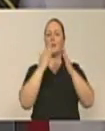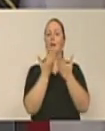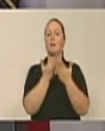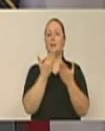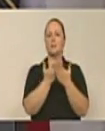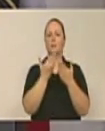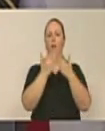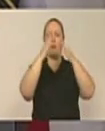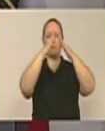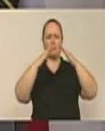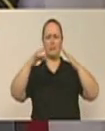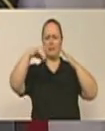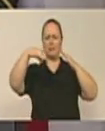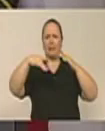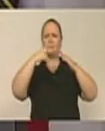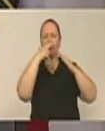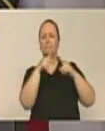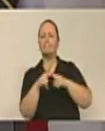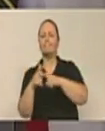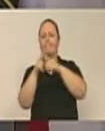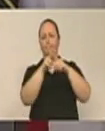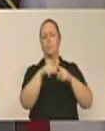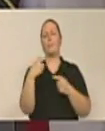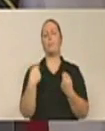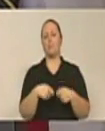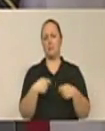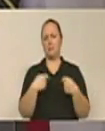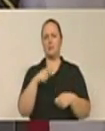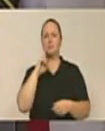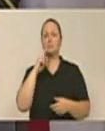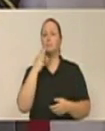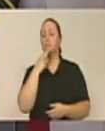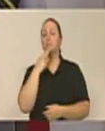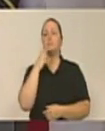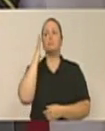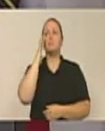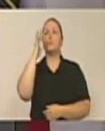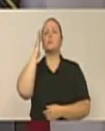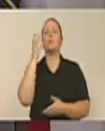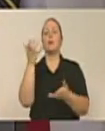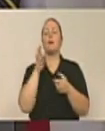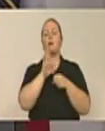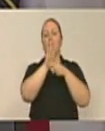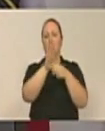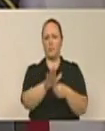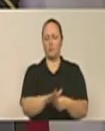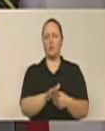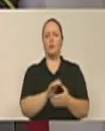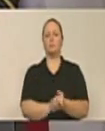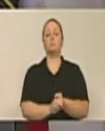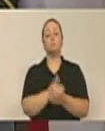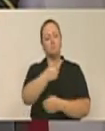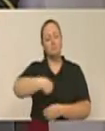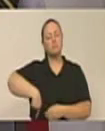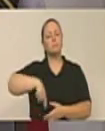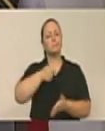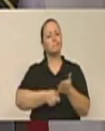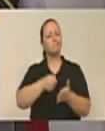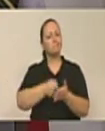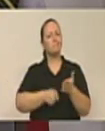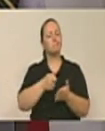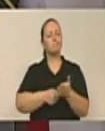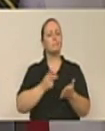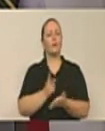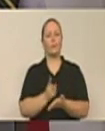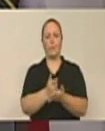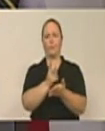pessoais, inclusive, que tanto como nós sonha em ver essas obras sendo feitas. E assim esperamos e vamos seguir cobrando e reivindicando o vereador Marcos da